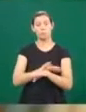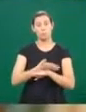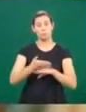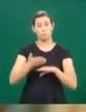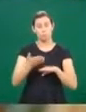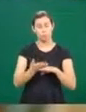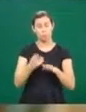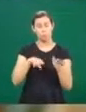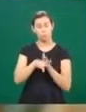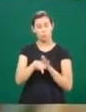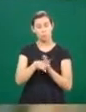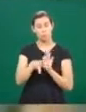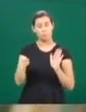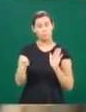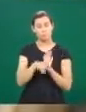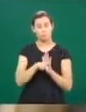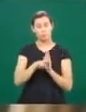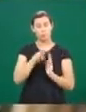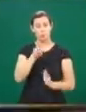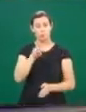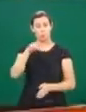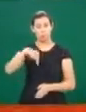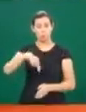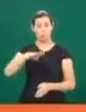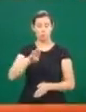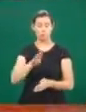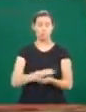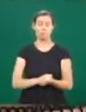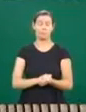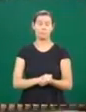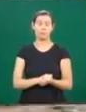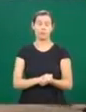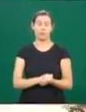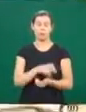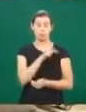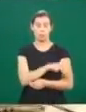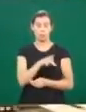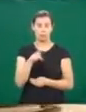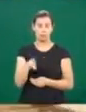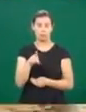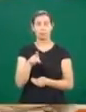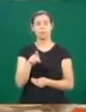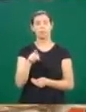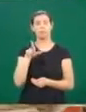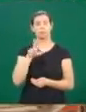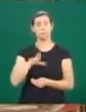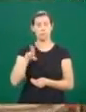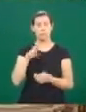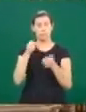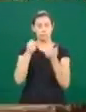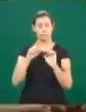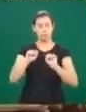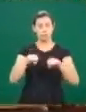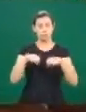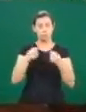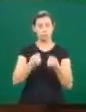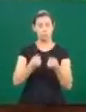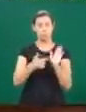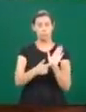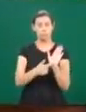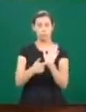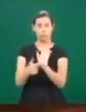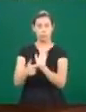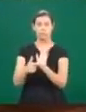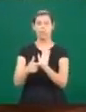Este professor universitário também se esforça para dar visibilidade aos escritores negros. Em 10 anos de